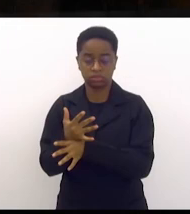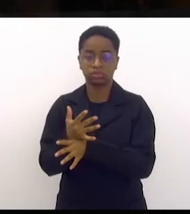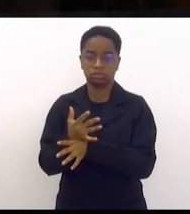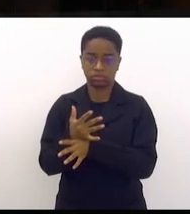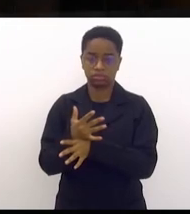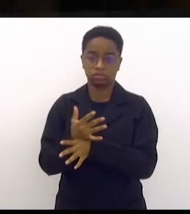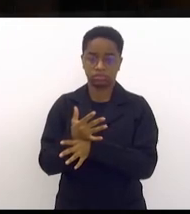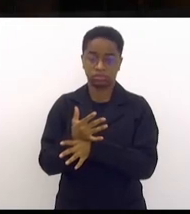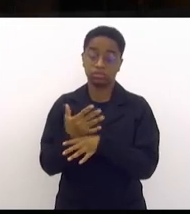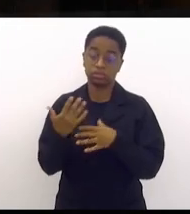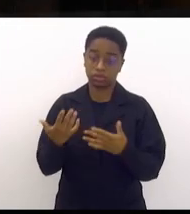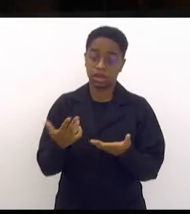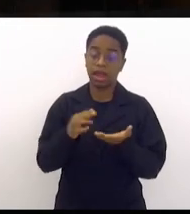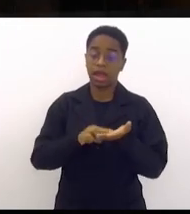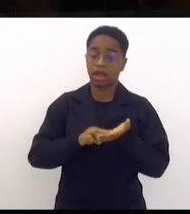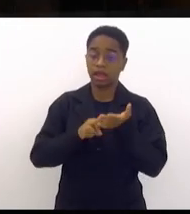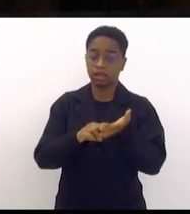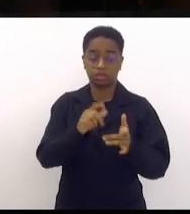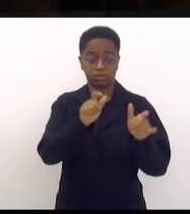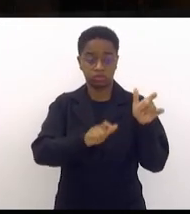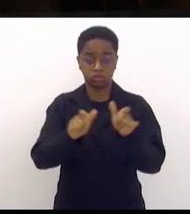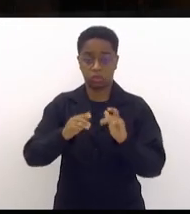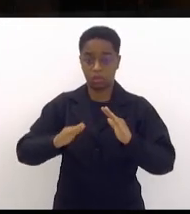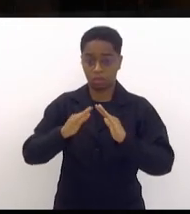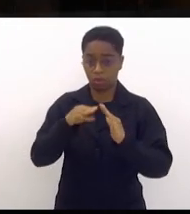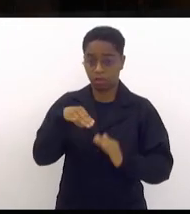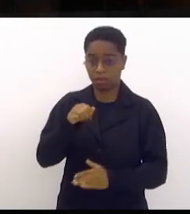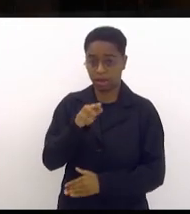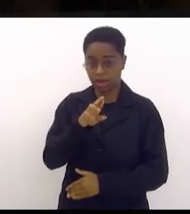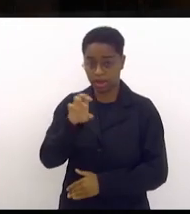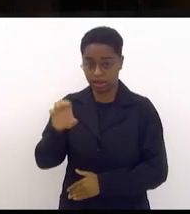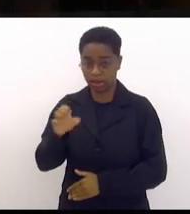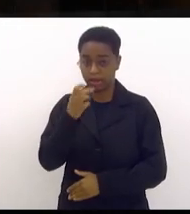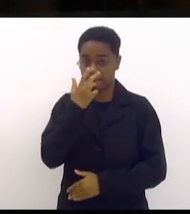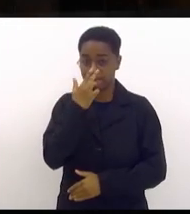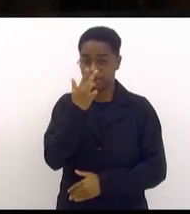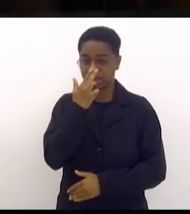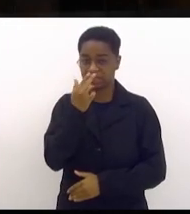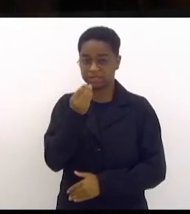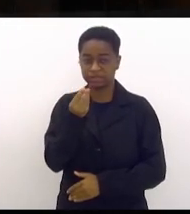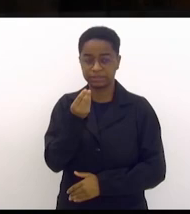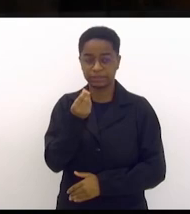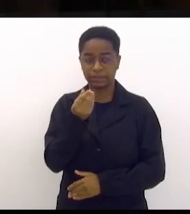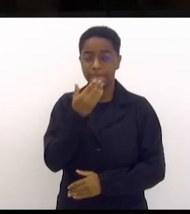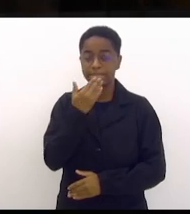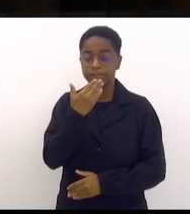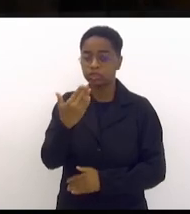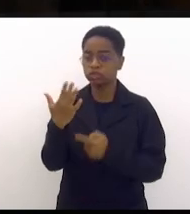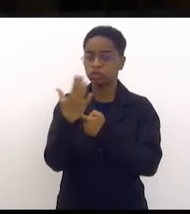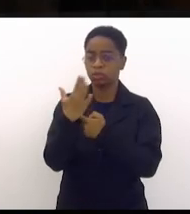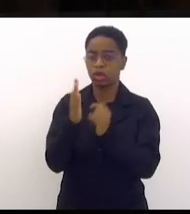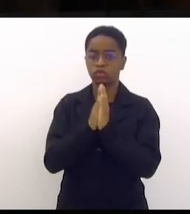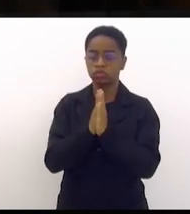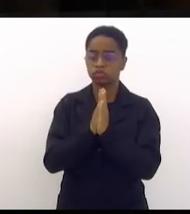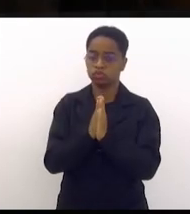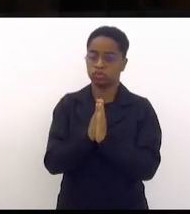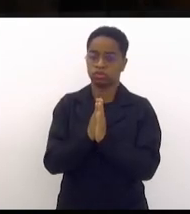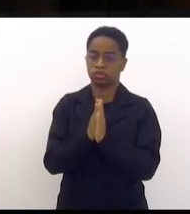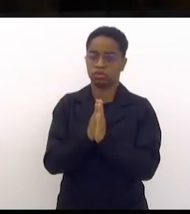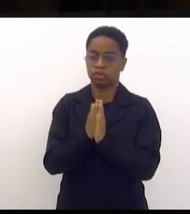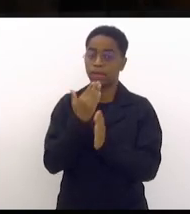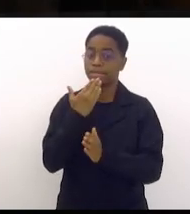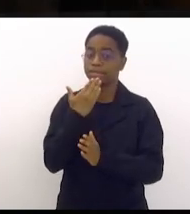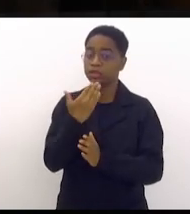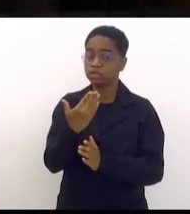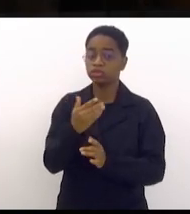essa carta dos moradores da Maré é quase como se fosse um pedido de socorro, um pedido de